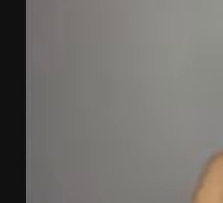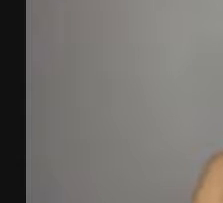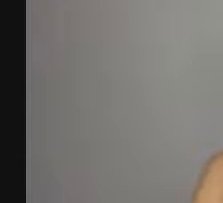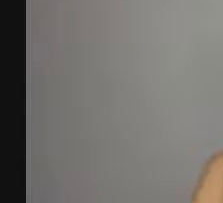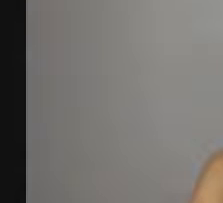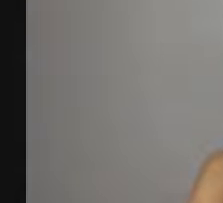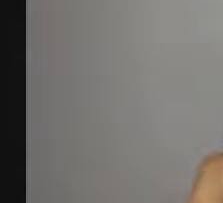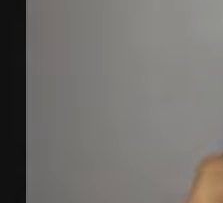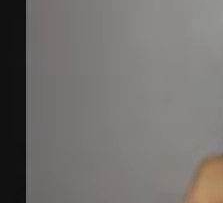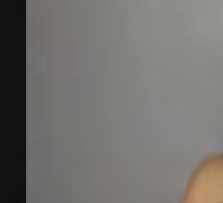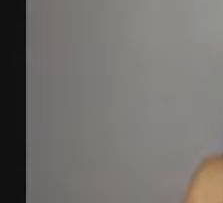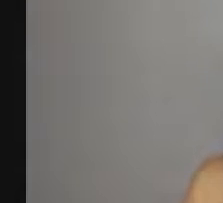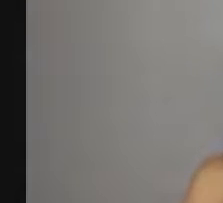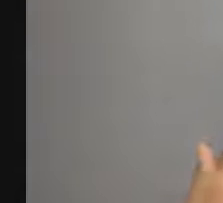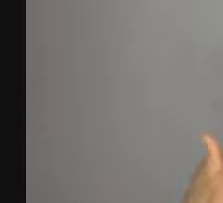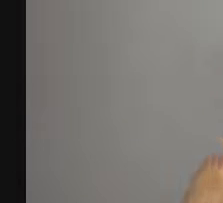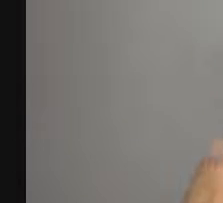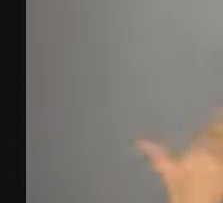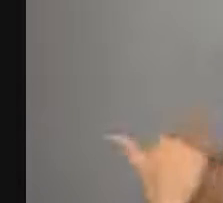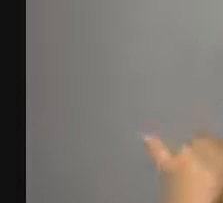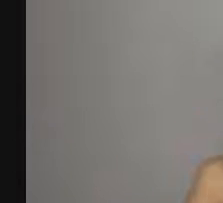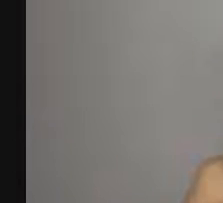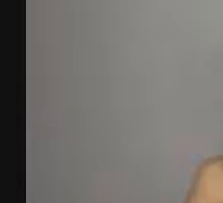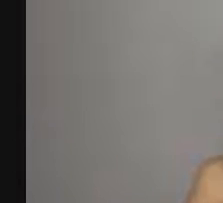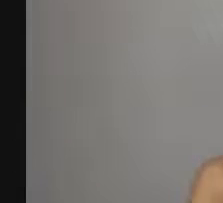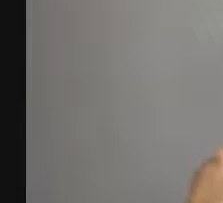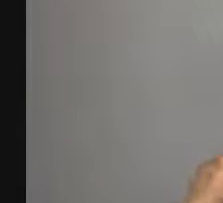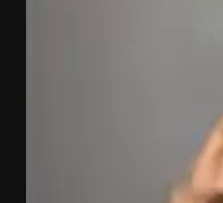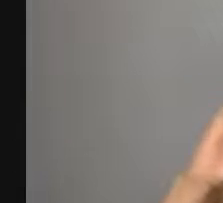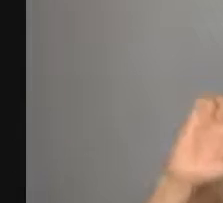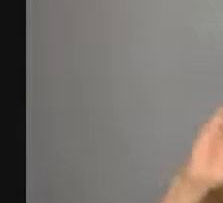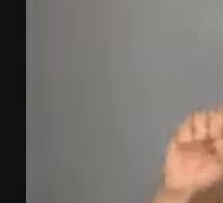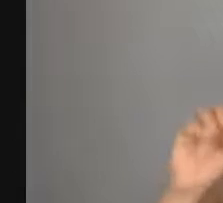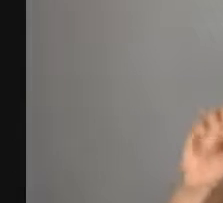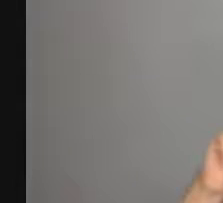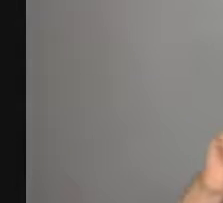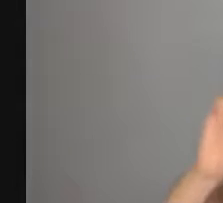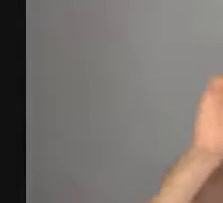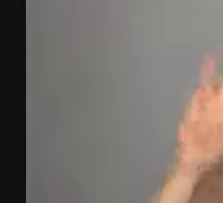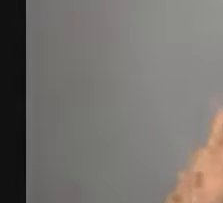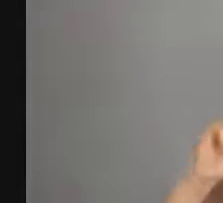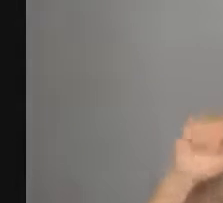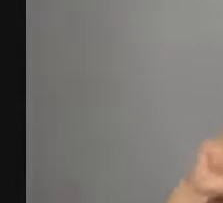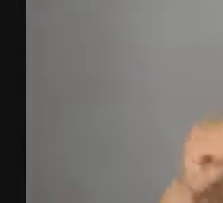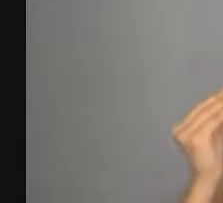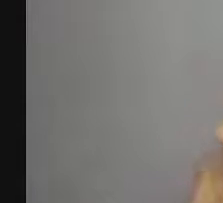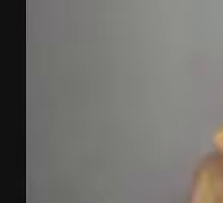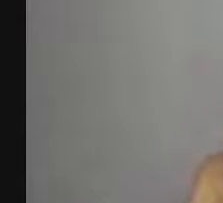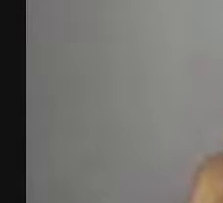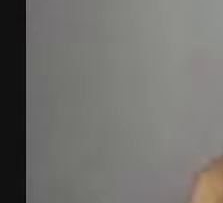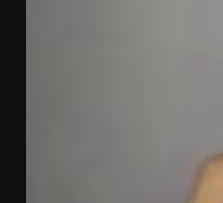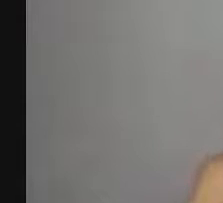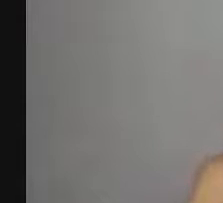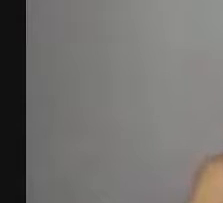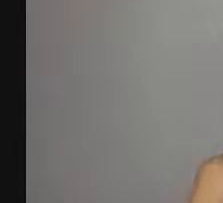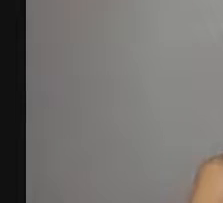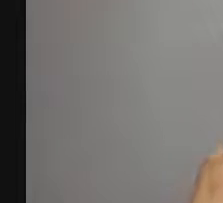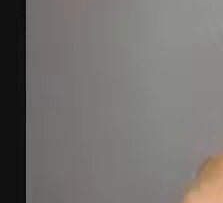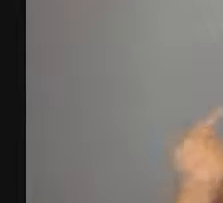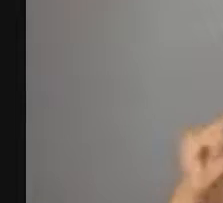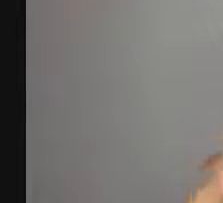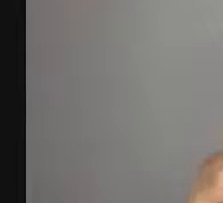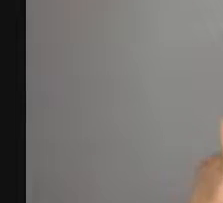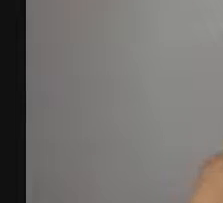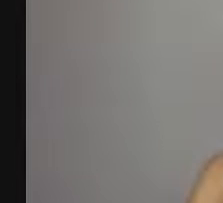meses eu era eu fui engenheiro de software em teste então trabalhei exclusivamente com testes então esse é um ponto de